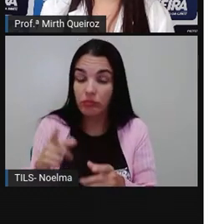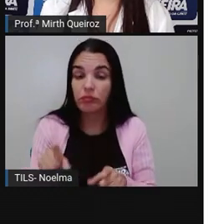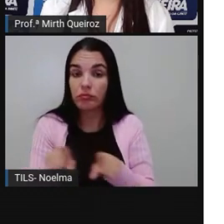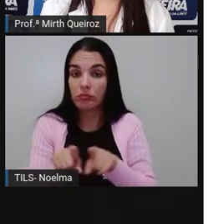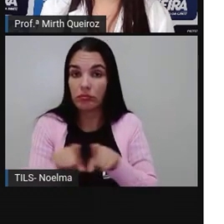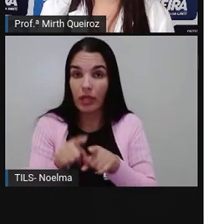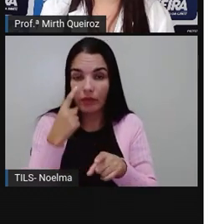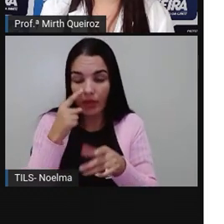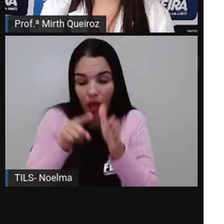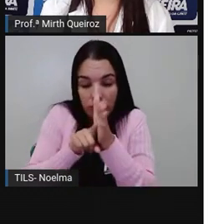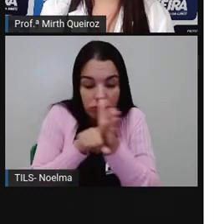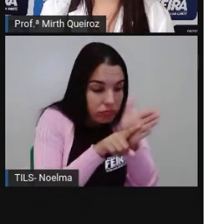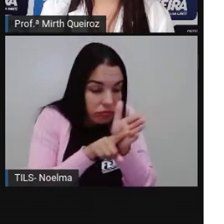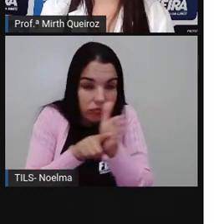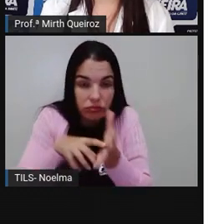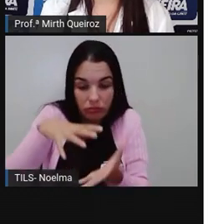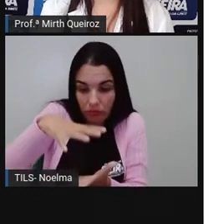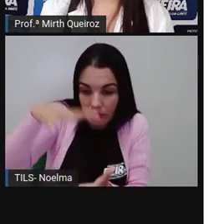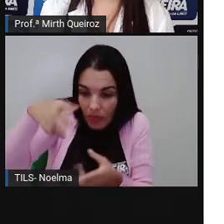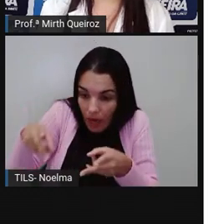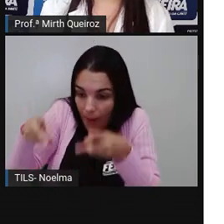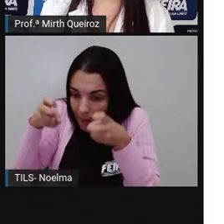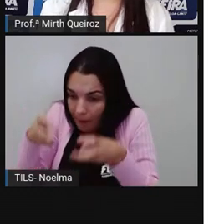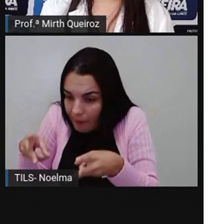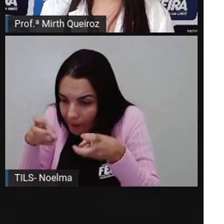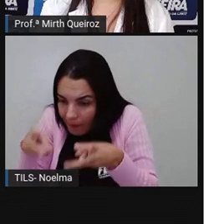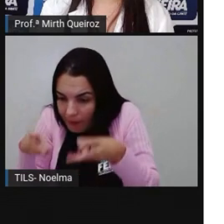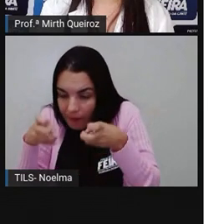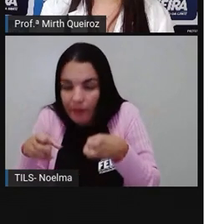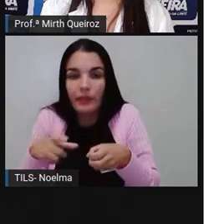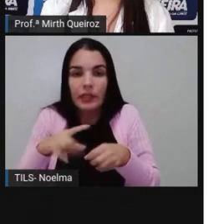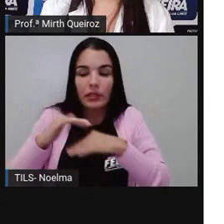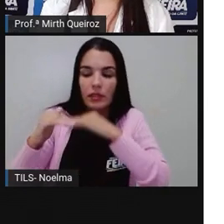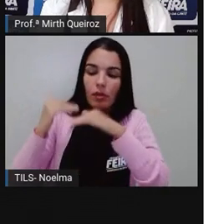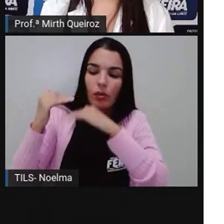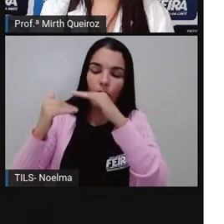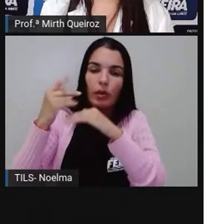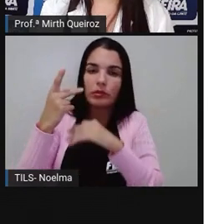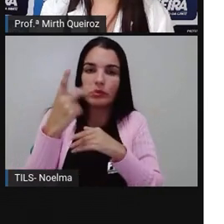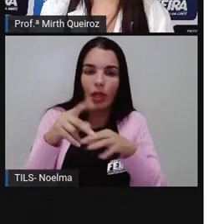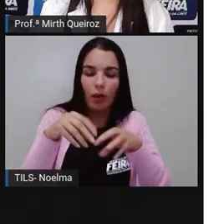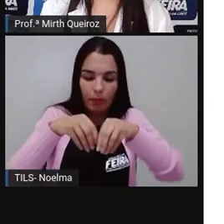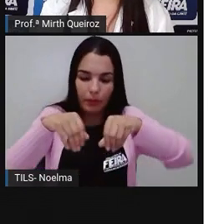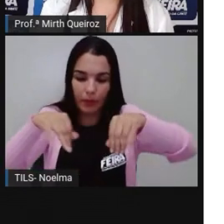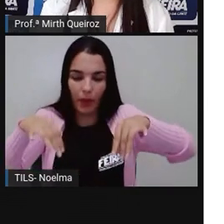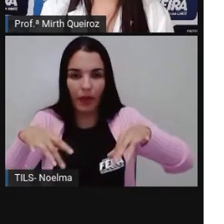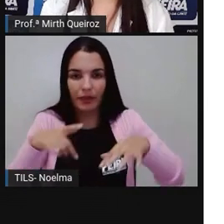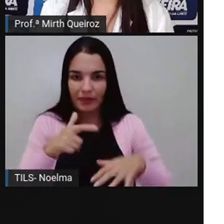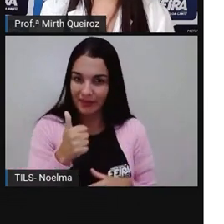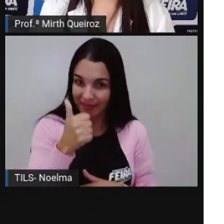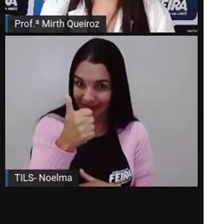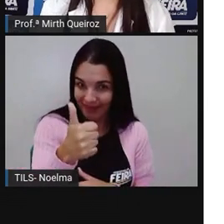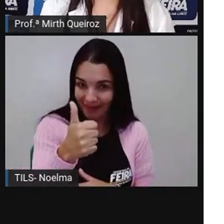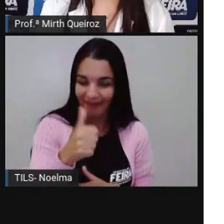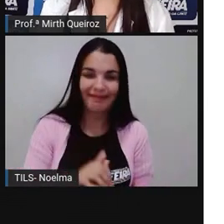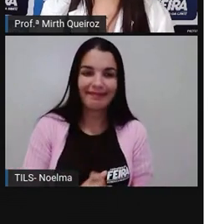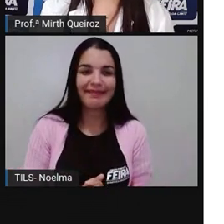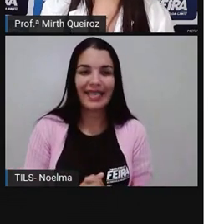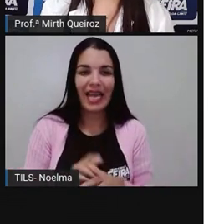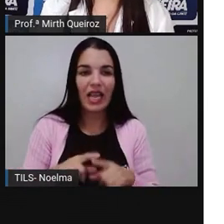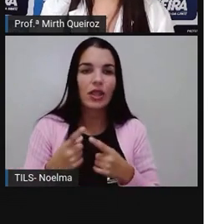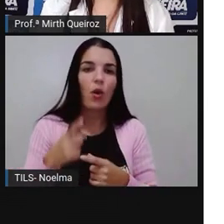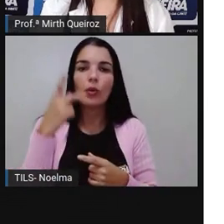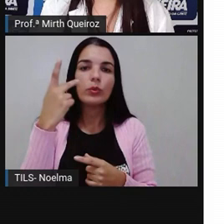vão Analisando, né? Observando aí A evolução Do seu terrário Certo? Esse